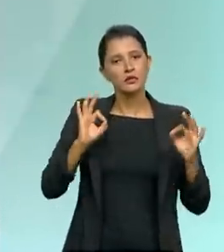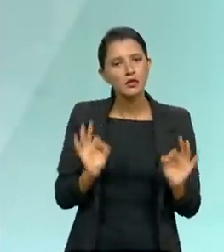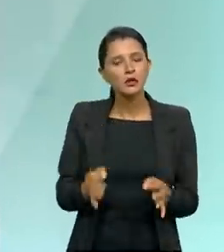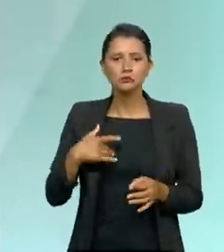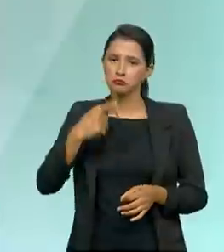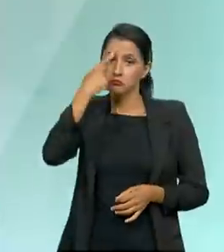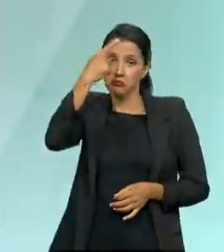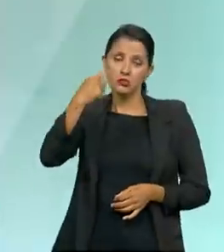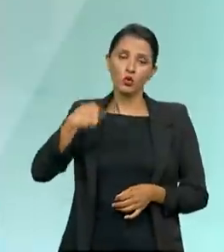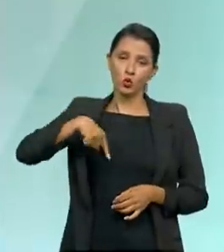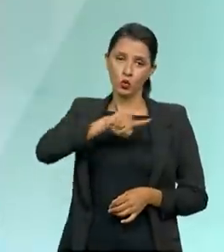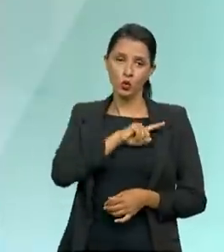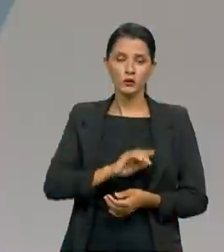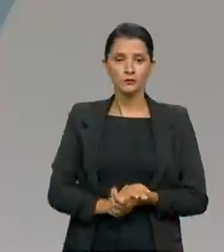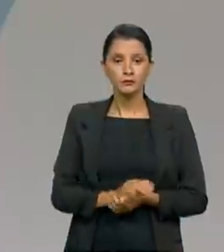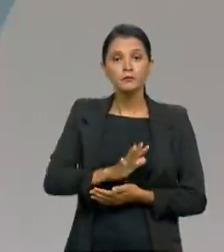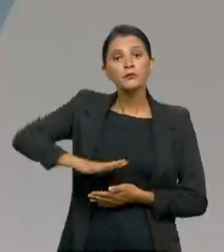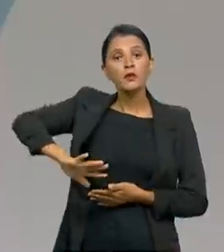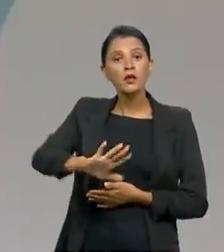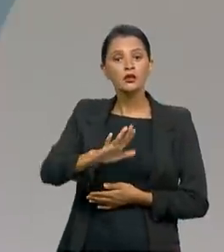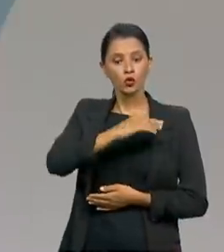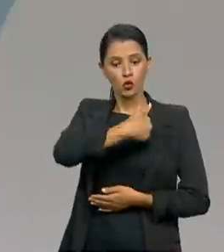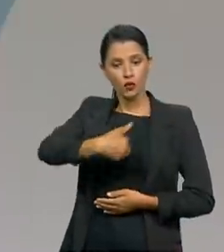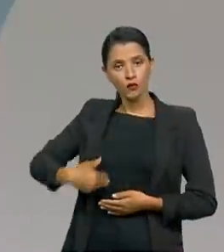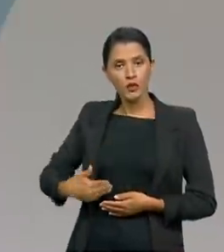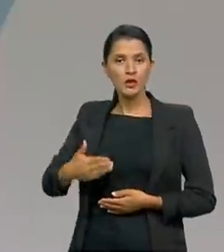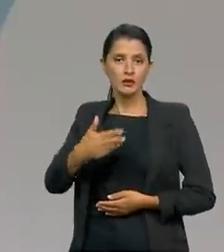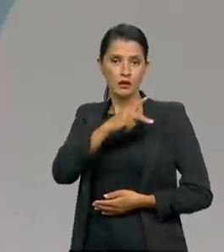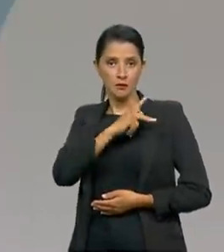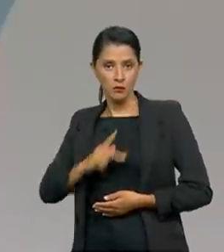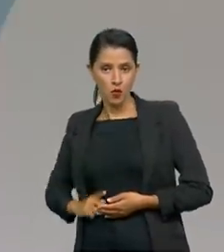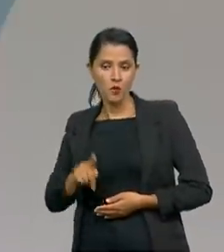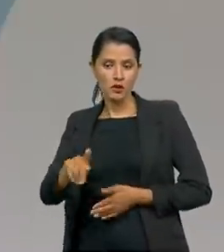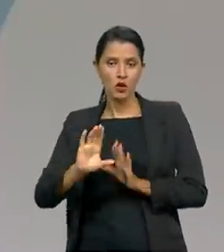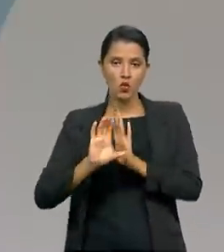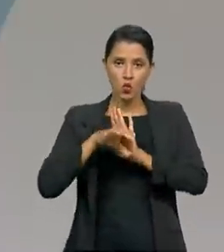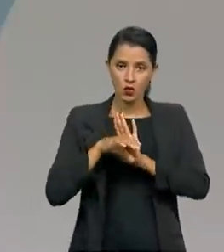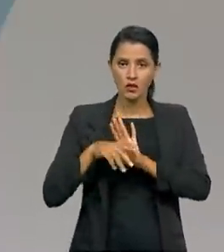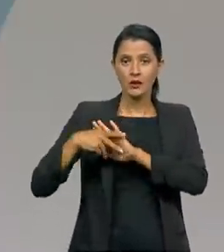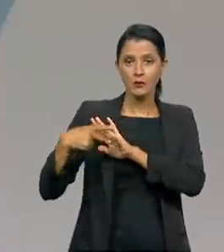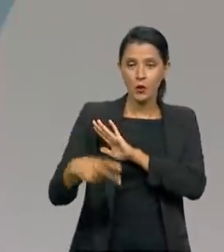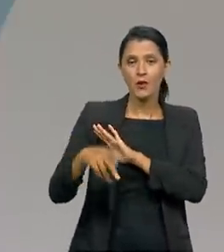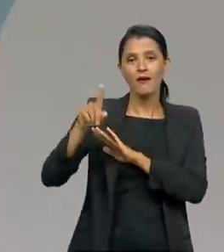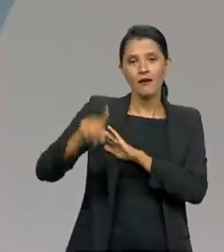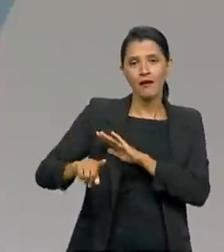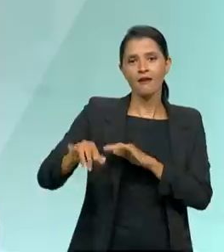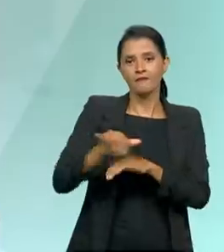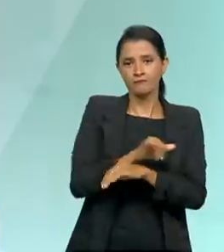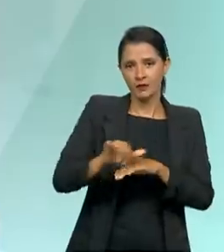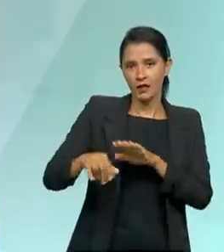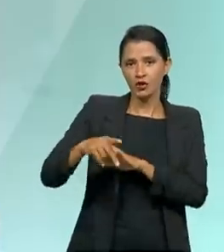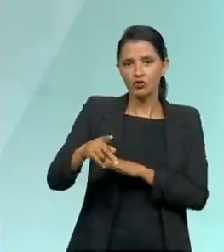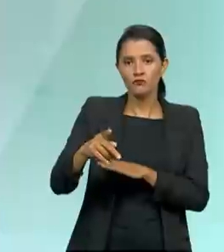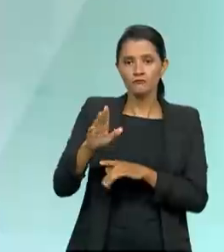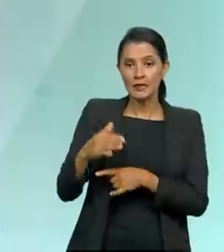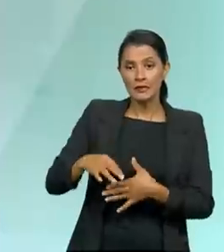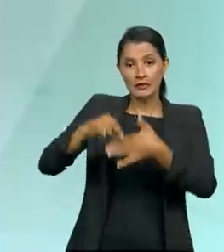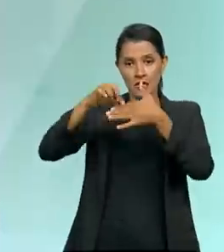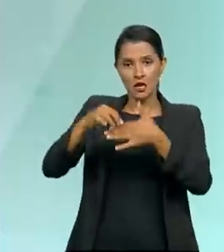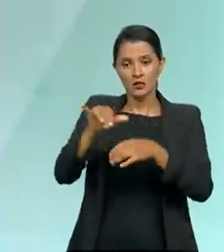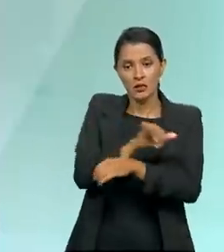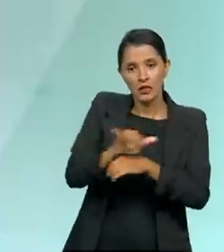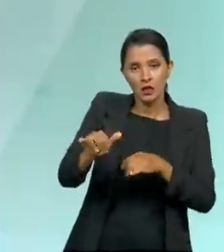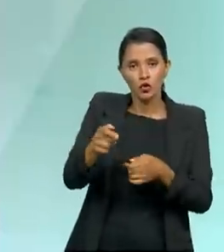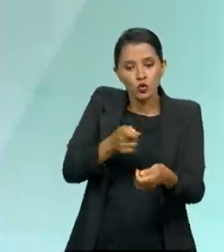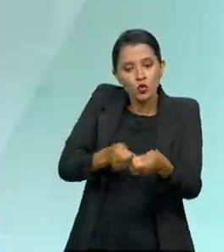ideia. Na área de governança pública, a governança, ela tem uma definição, que elas são mecanismos de liderança, estratégia e controle, que tem por